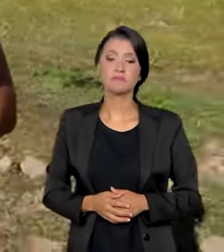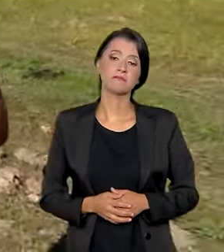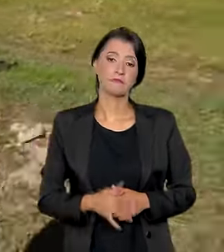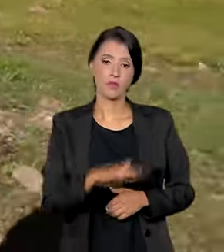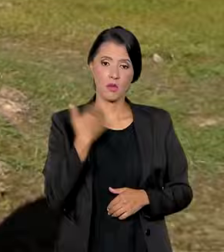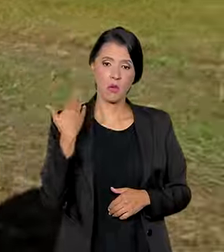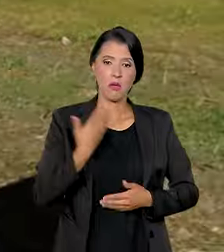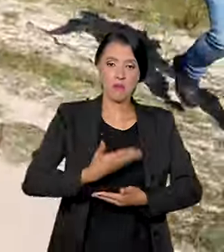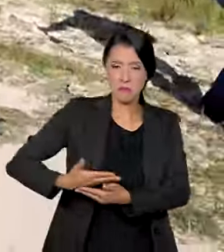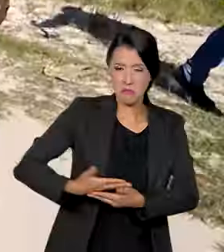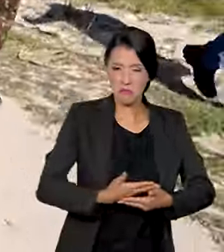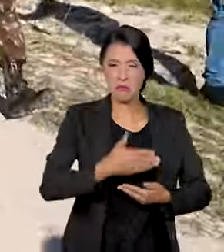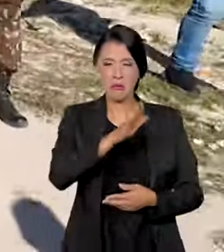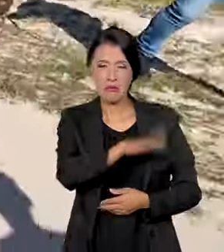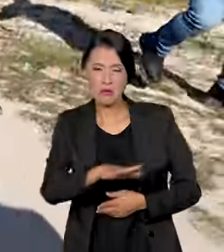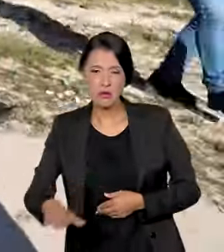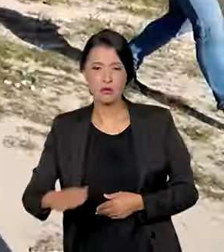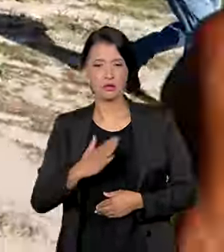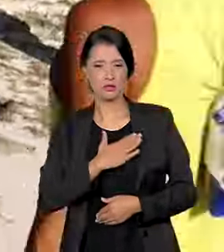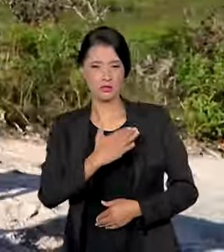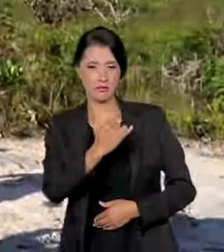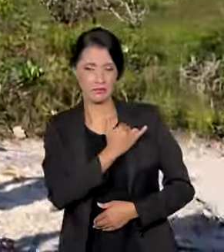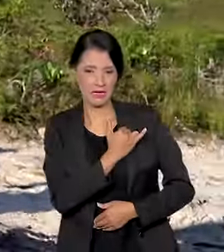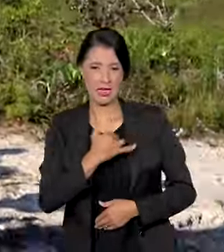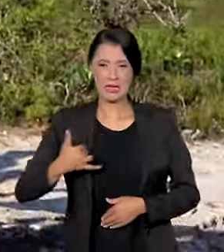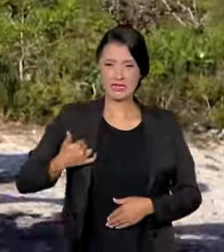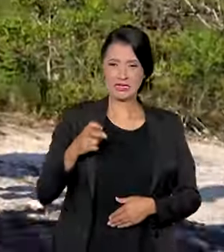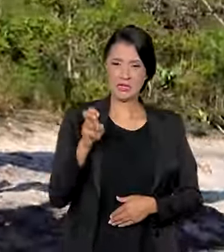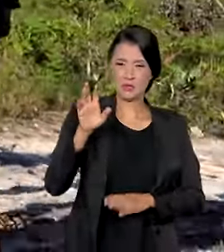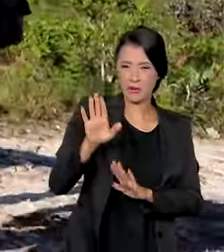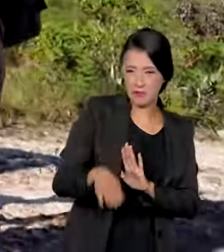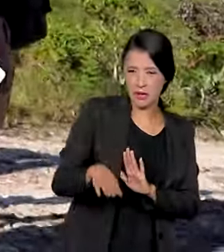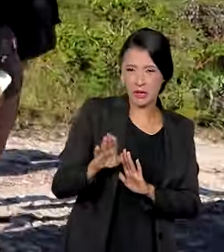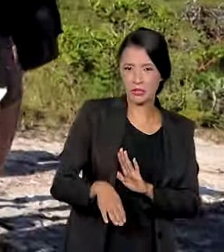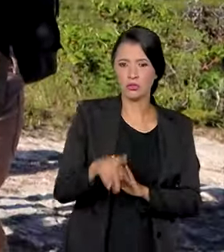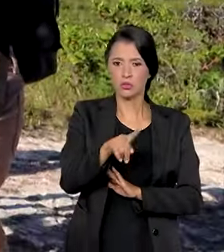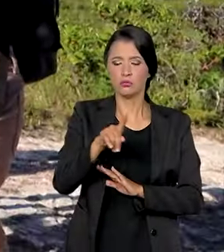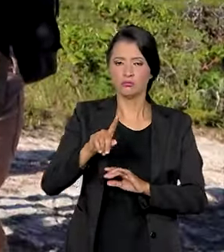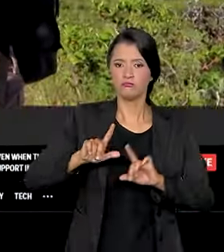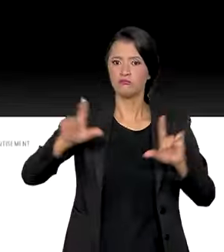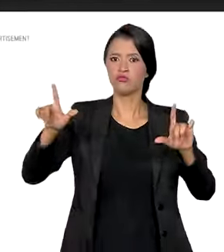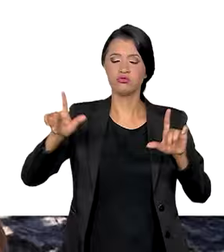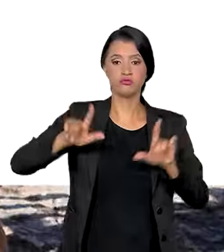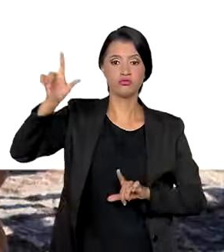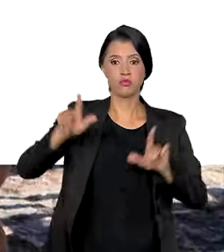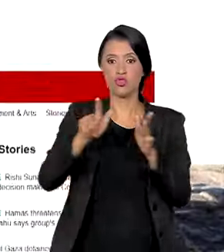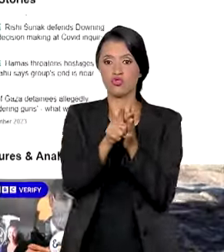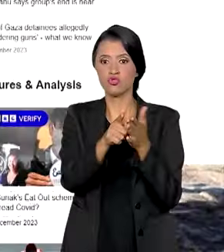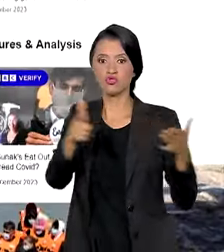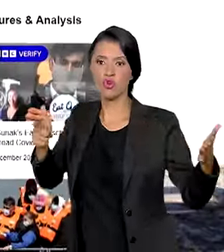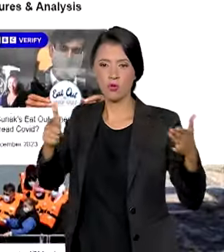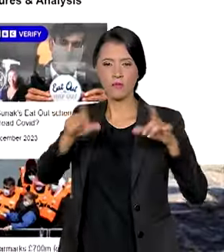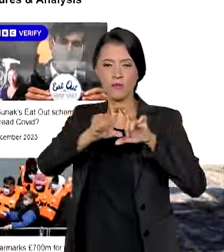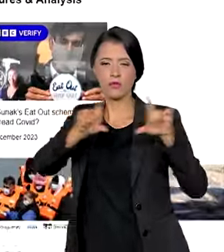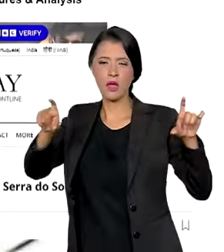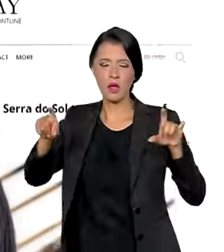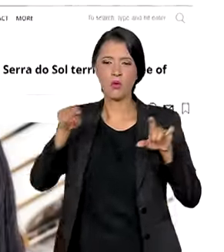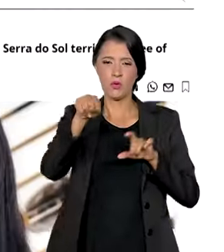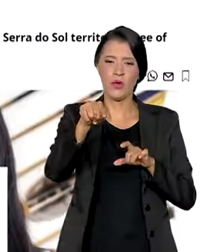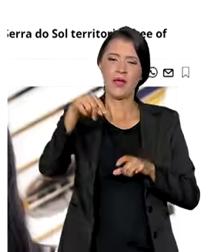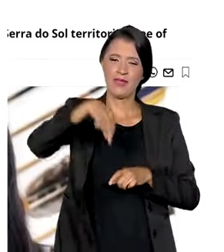A morte de bebês e crianças Yanomami menores de 5 anos ganhou as manchetes dos jornais